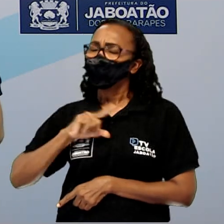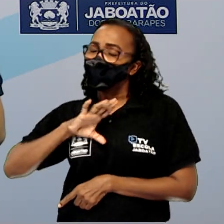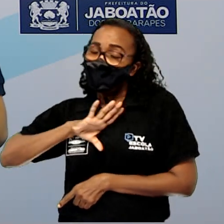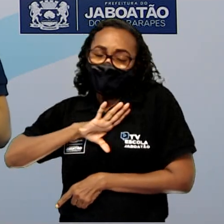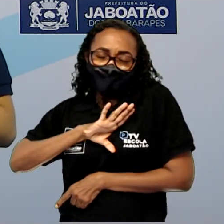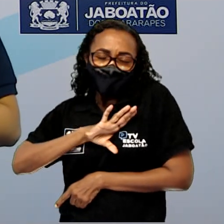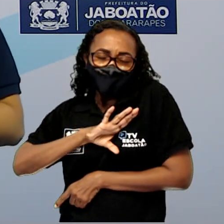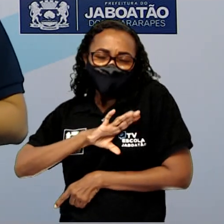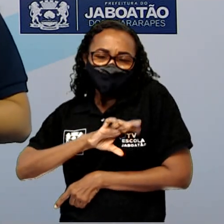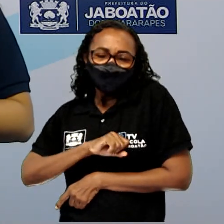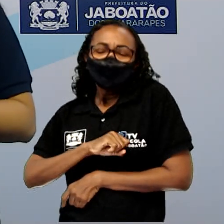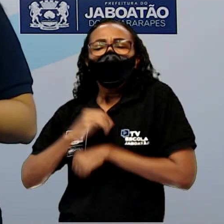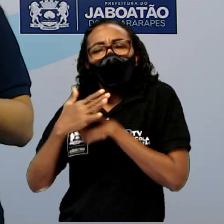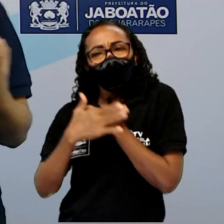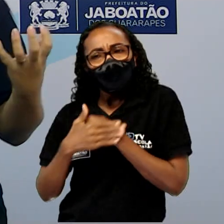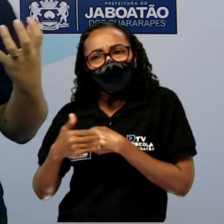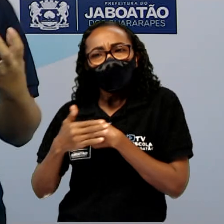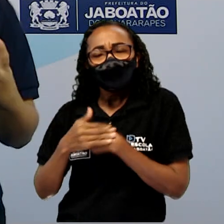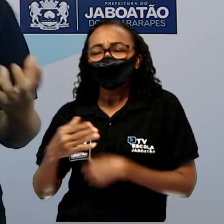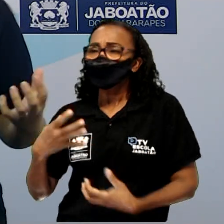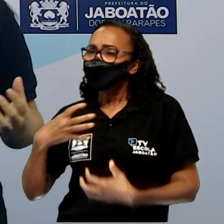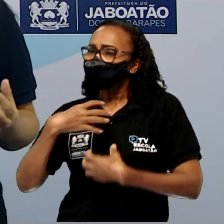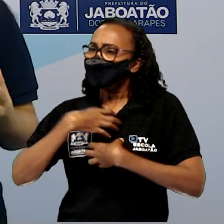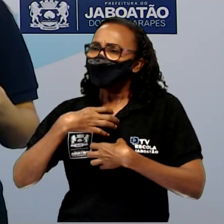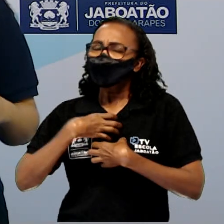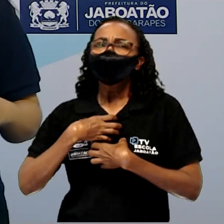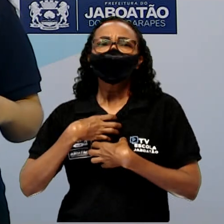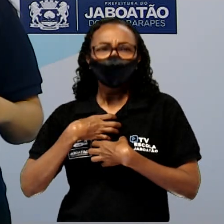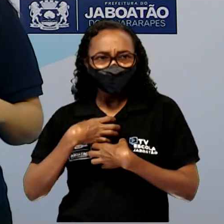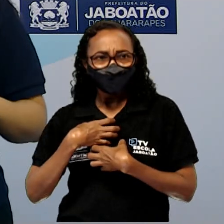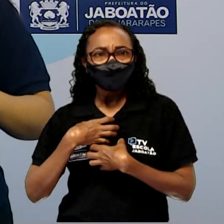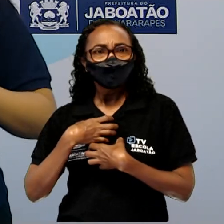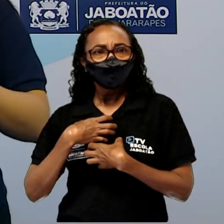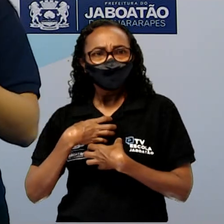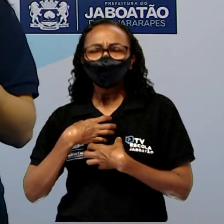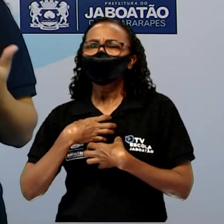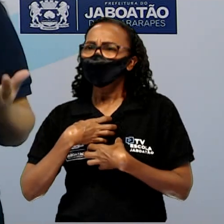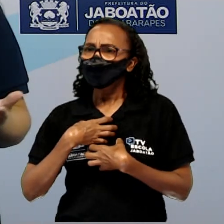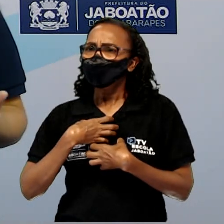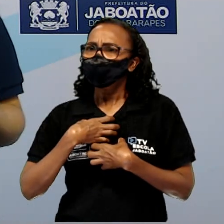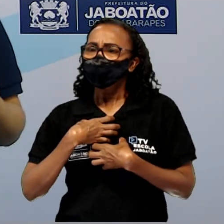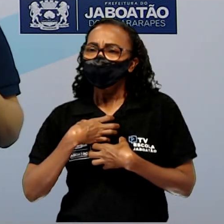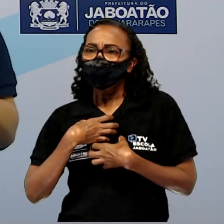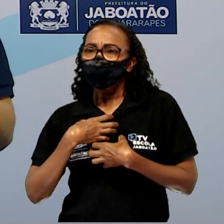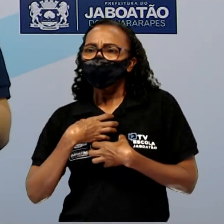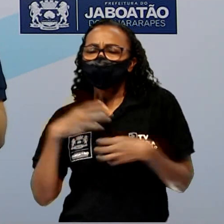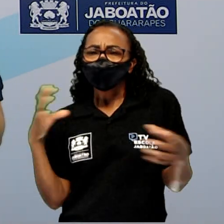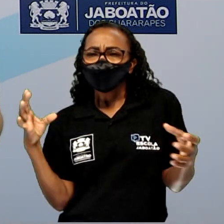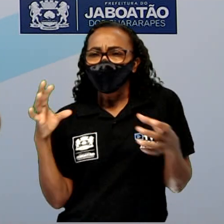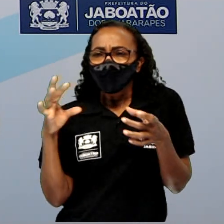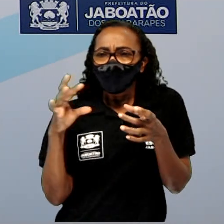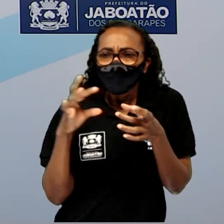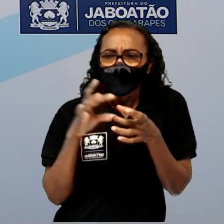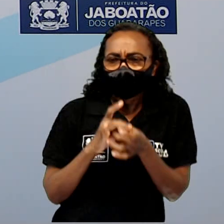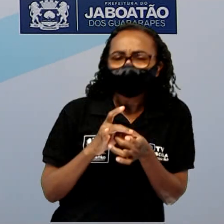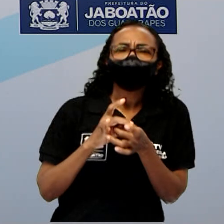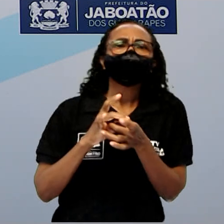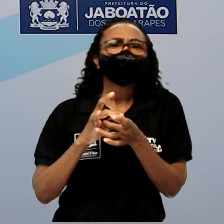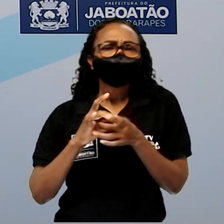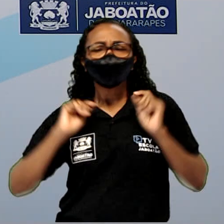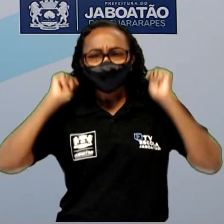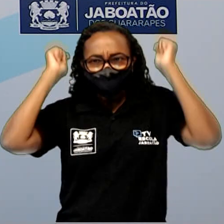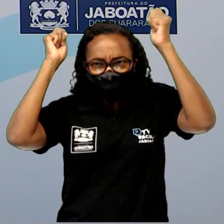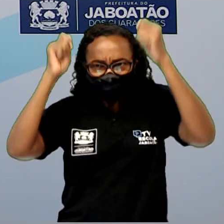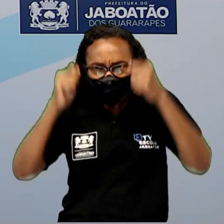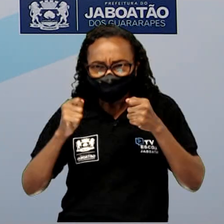com a minha avó. E eu sentia, de certa maneira, uma transferência com a Chapeuzinho quando ela demonstrava esse amor e esse